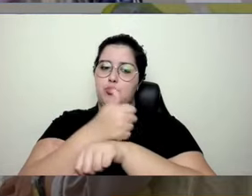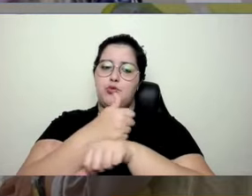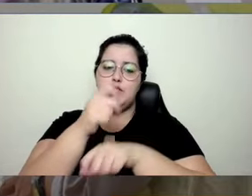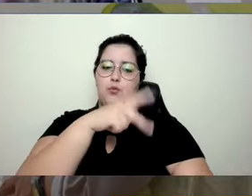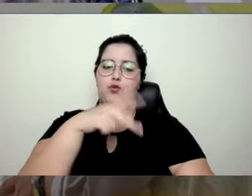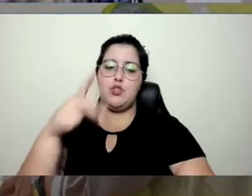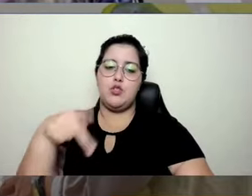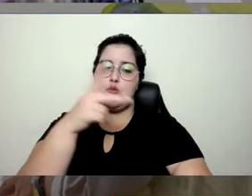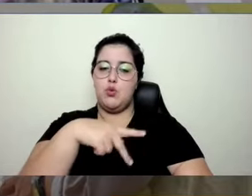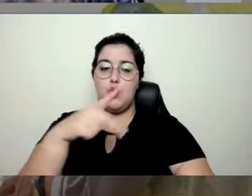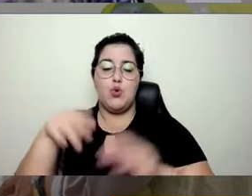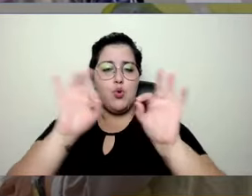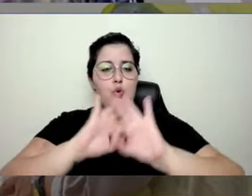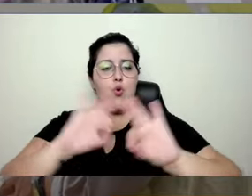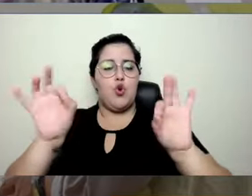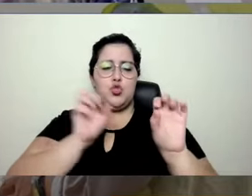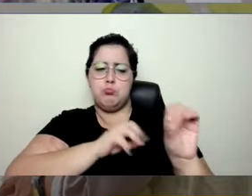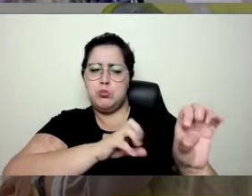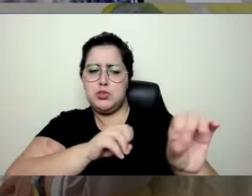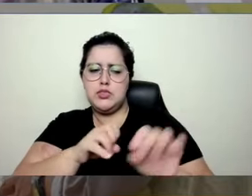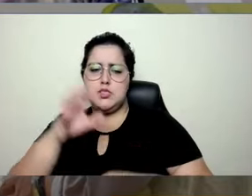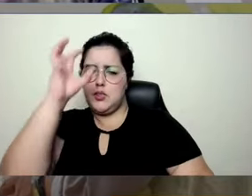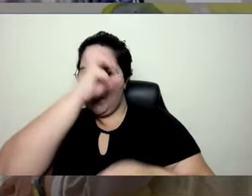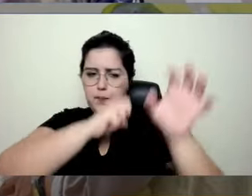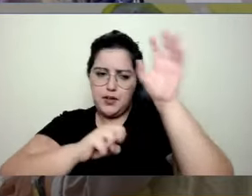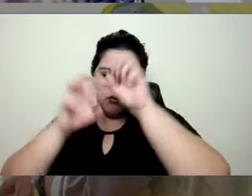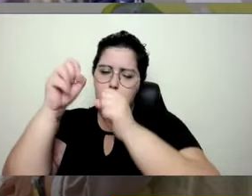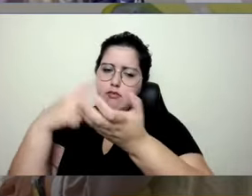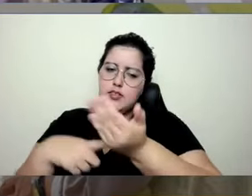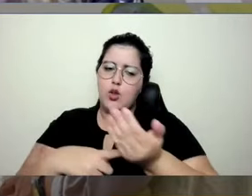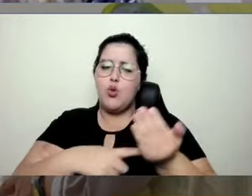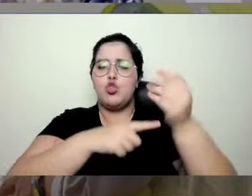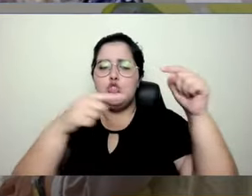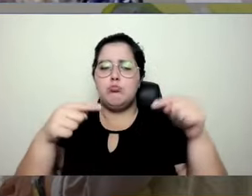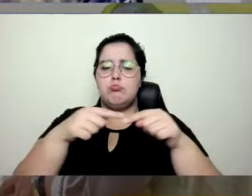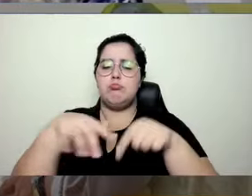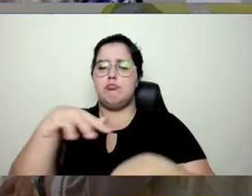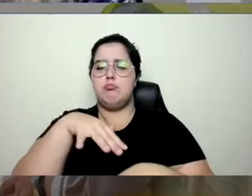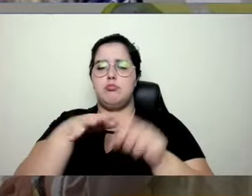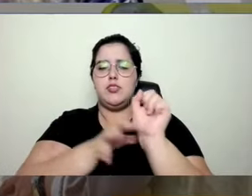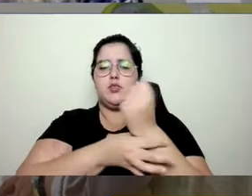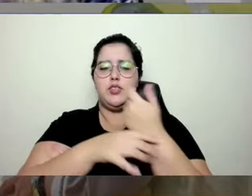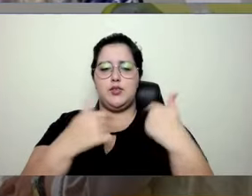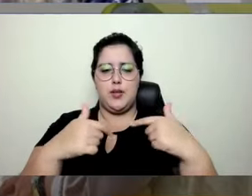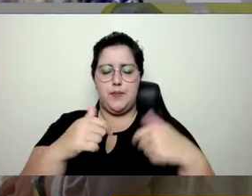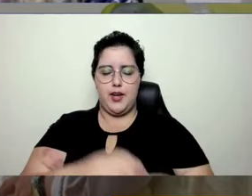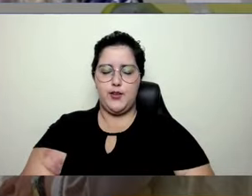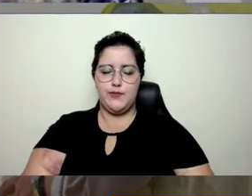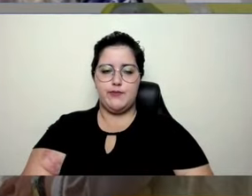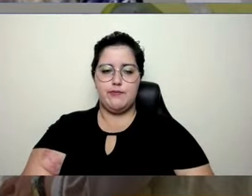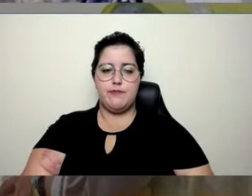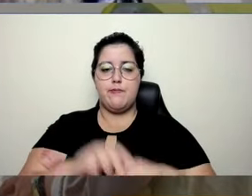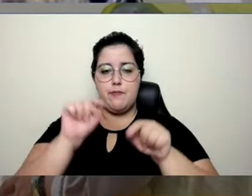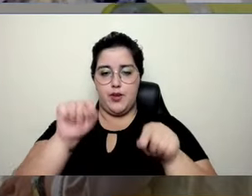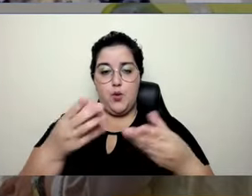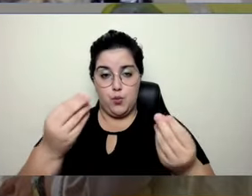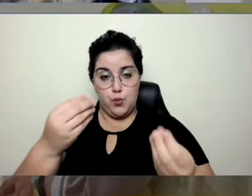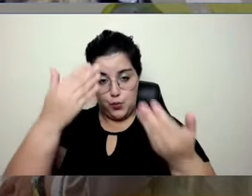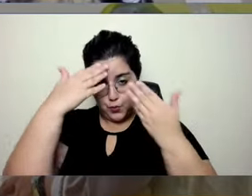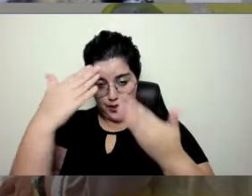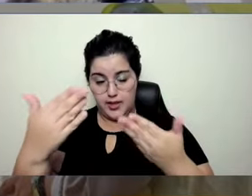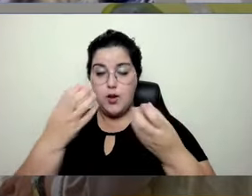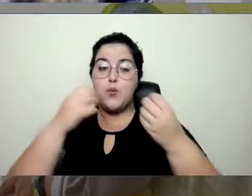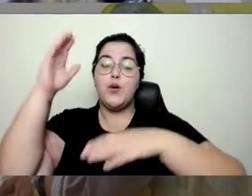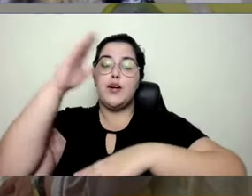nos ensinar essas tecnologias aplicadas a segurança do trabalho. É sim. É isso aí, pessoal, muito obrigado, boa